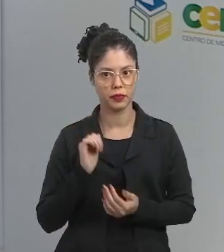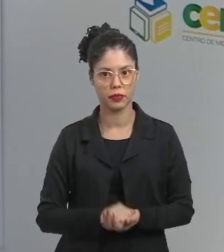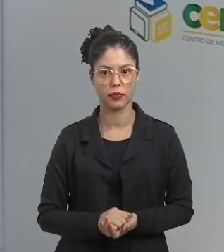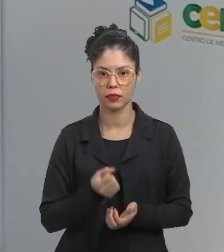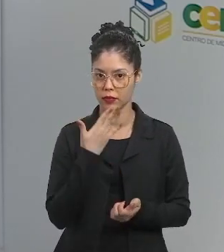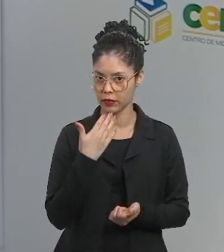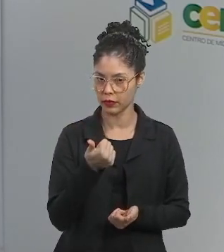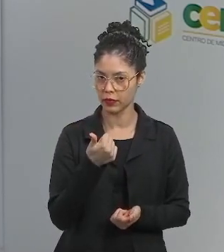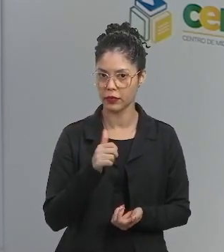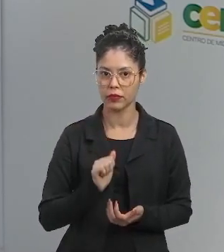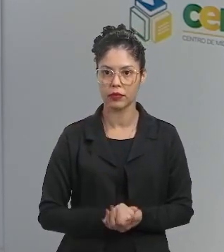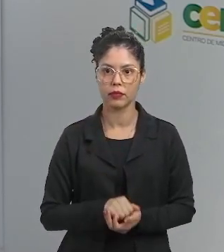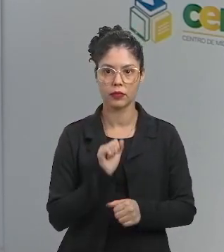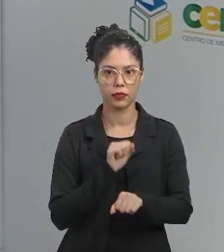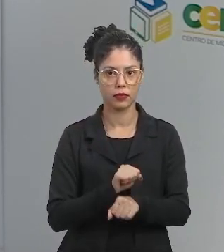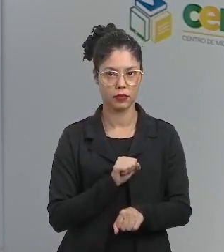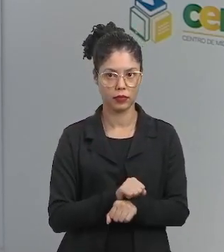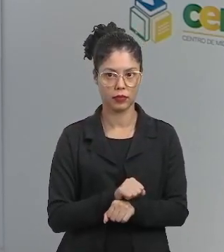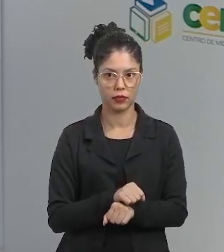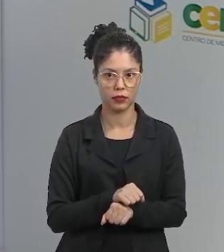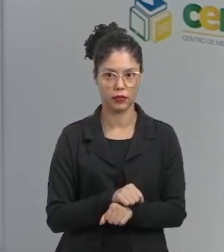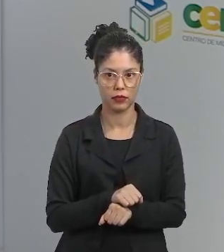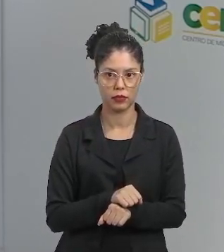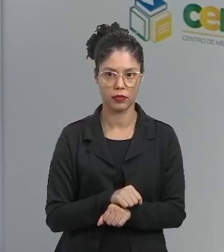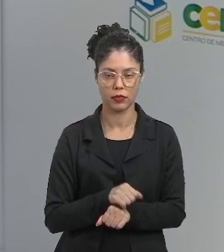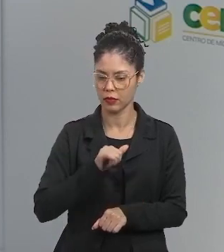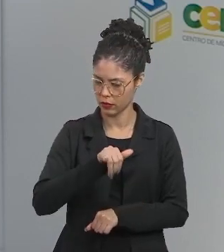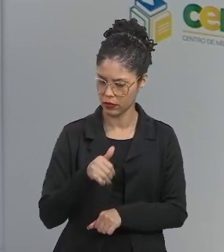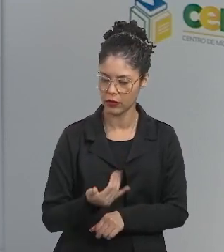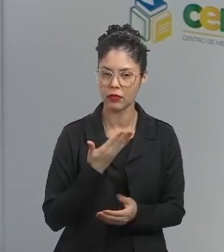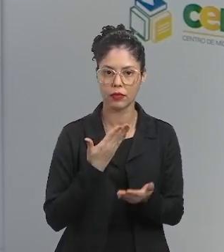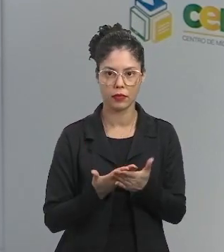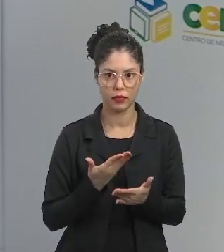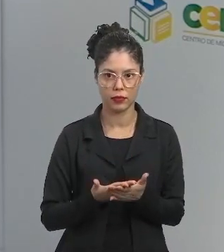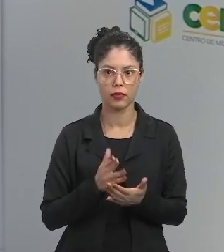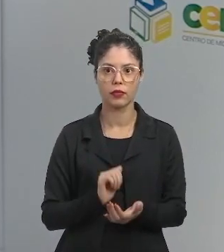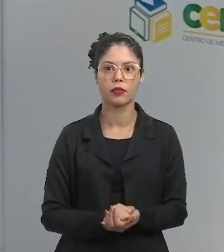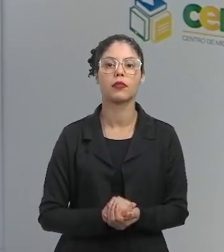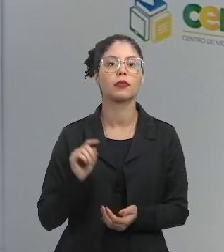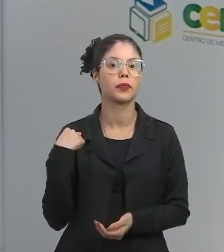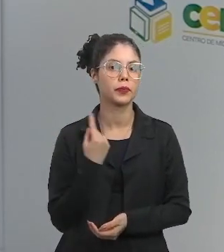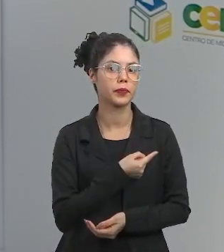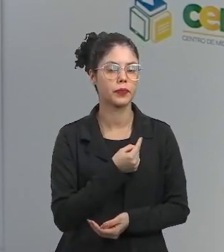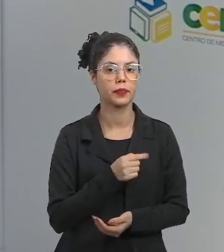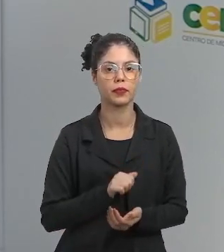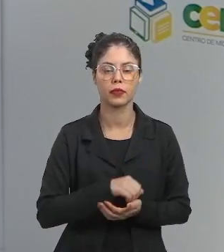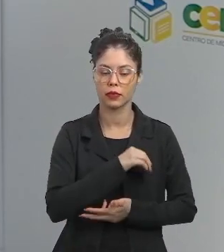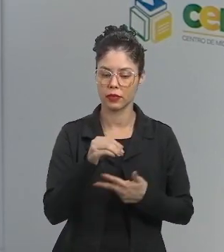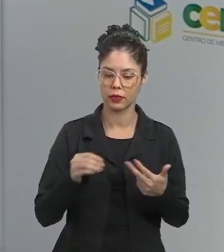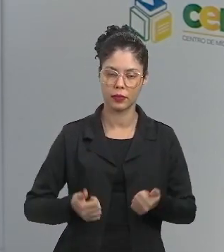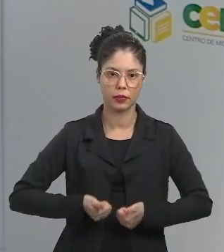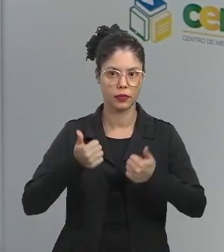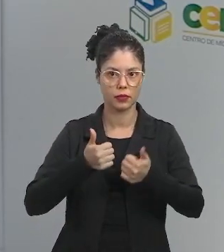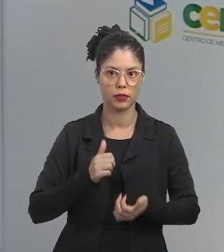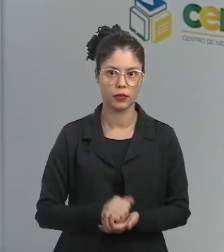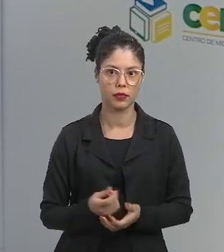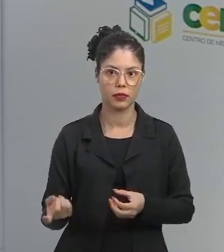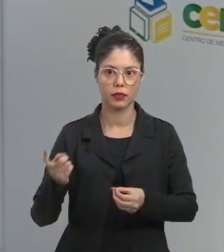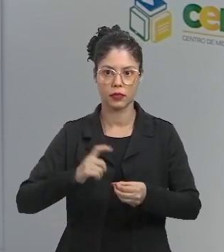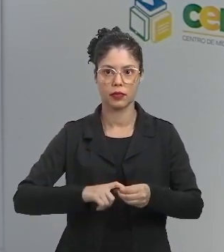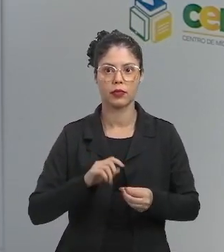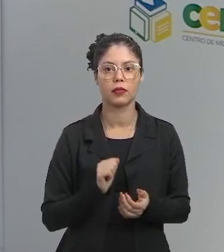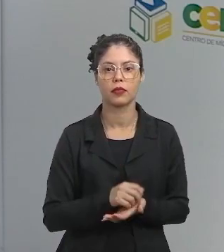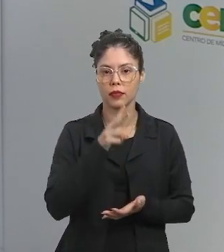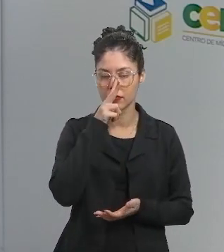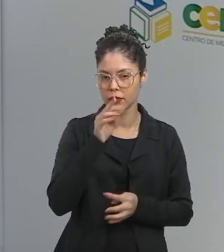Tudo bem? Espero que vocês se aproveitem dessas aulas, dessas nossas aulas do Pré-Nem Legal, voltando aí